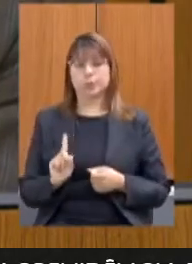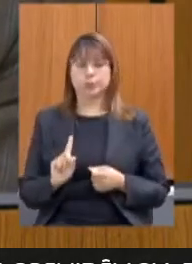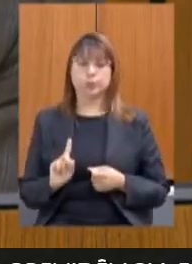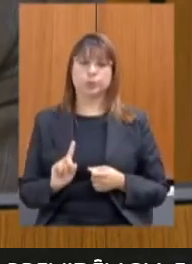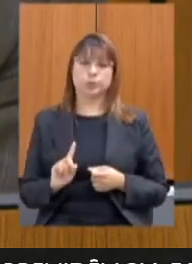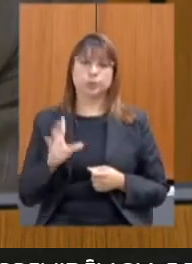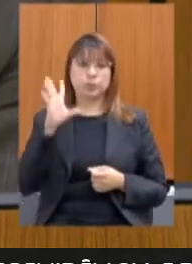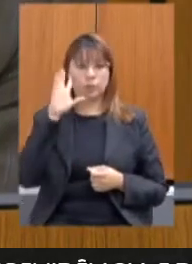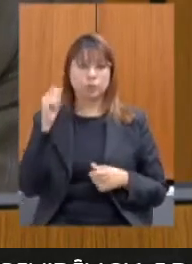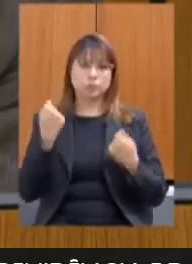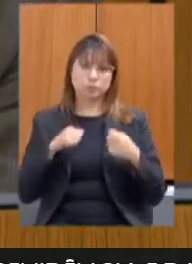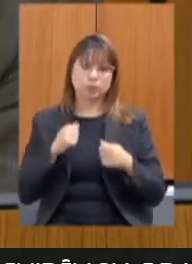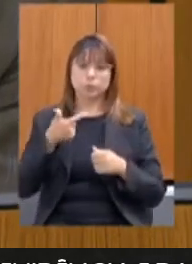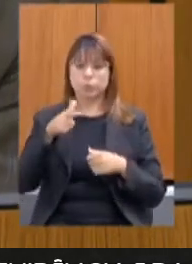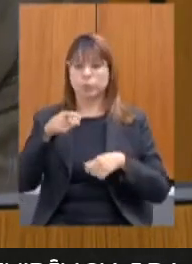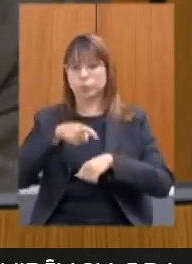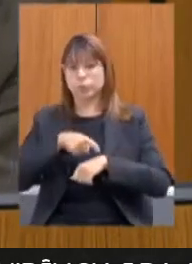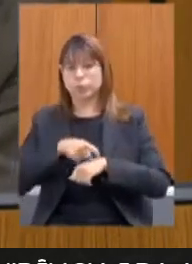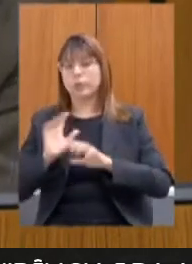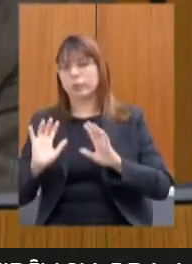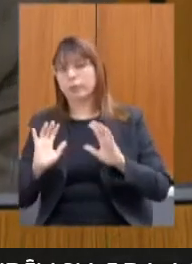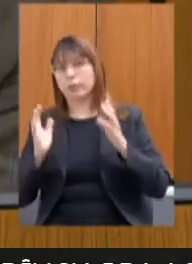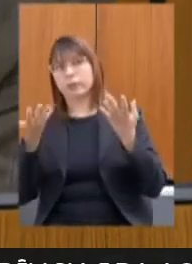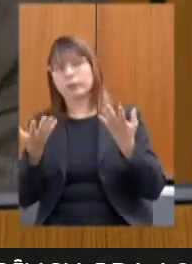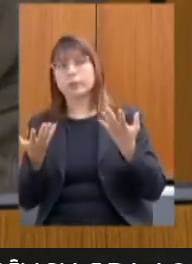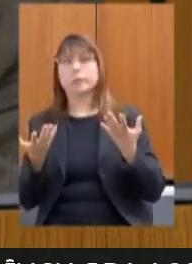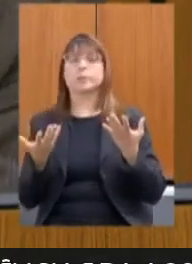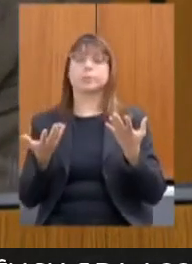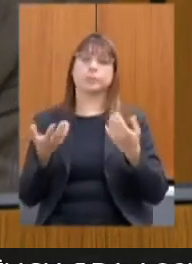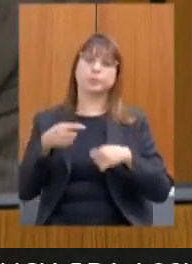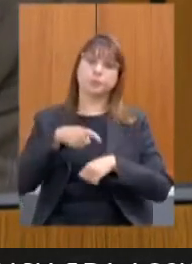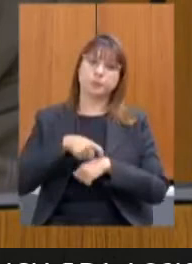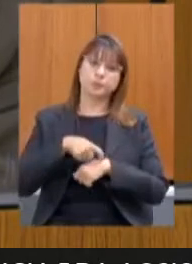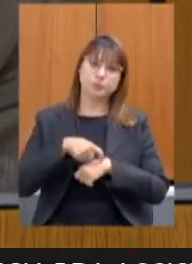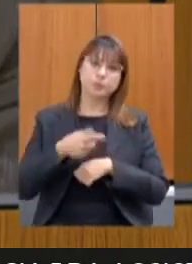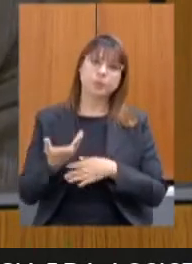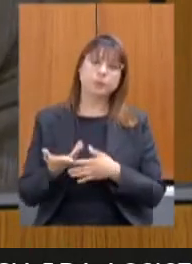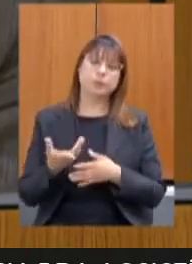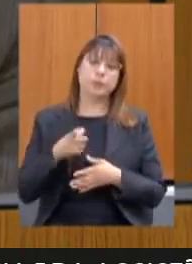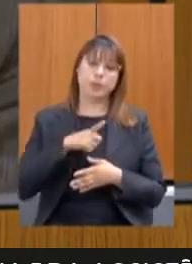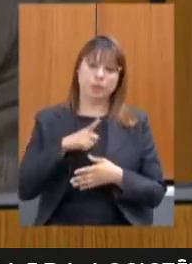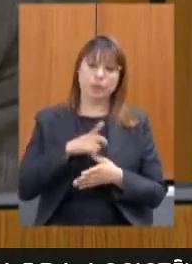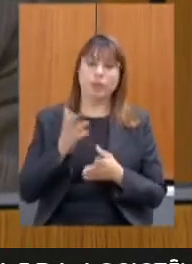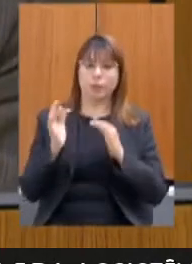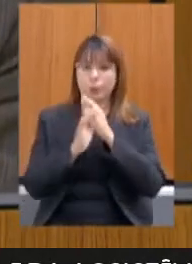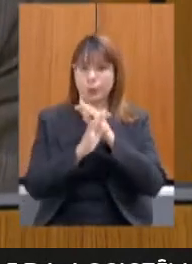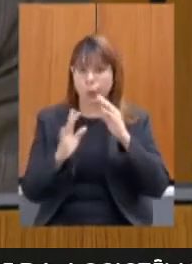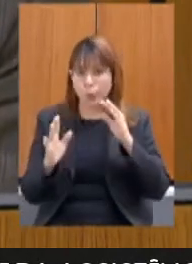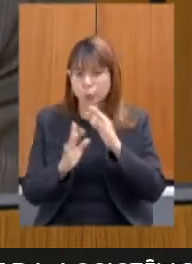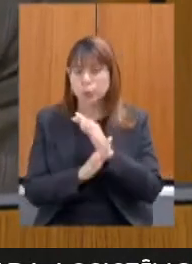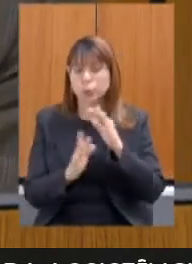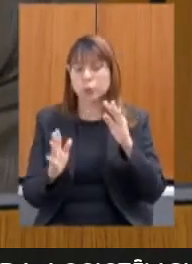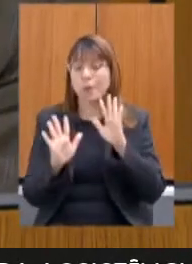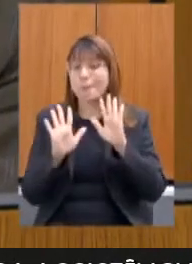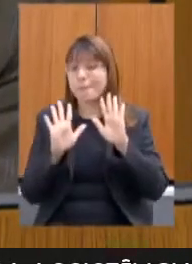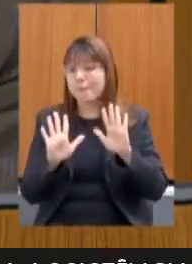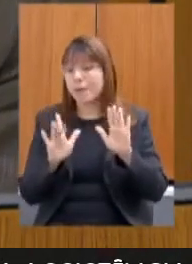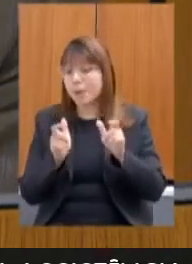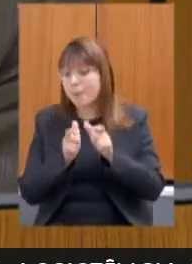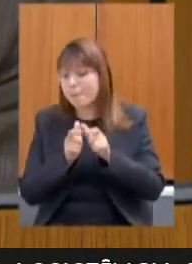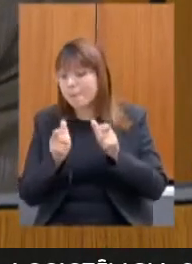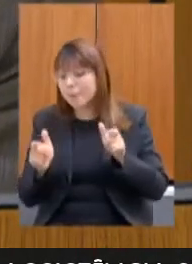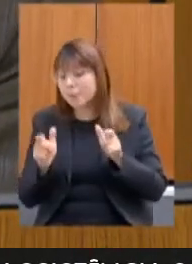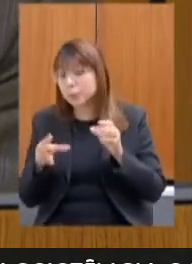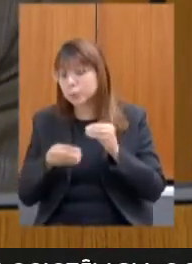acho que tem que ter um outro momento para os festivales para esses momentos que criam aglomerações mas a maioria absoluta das